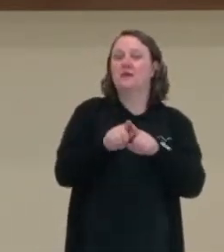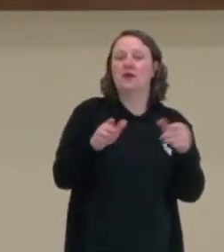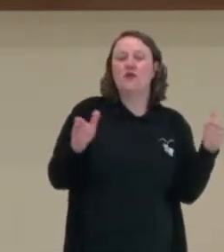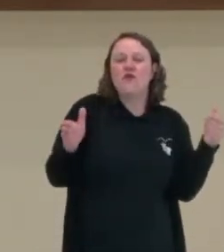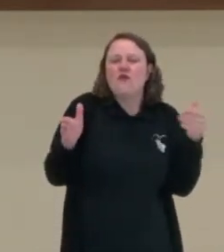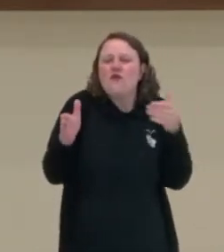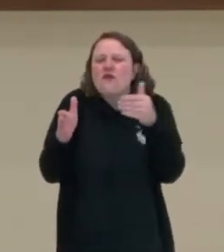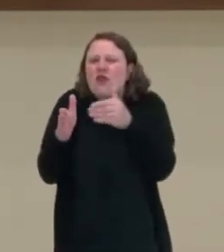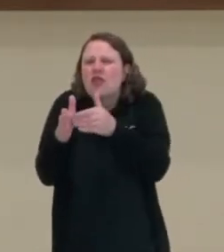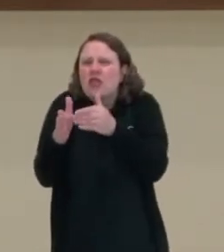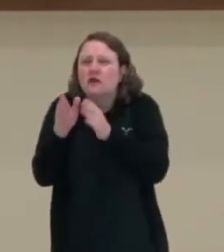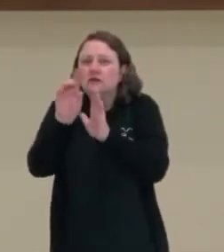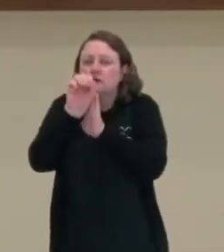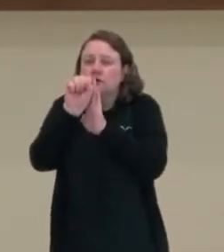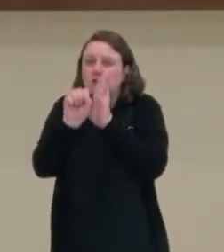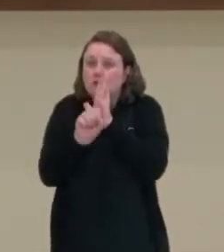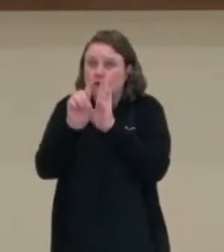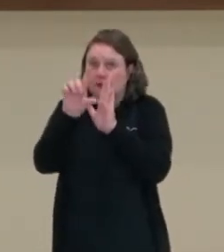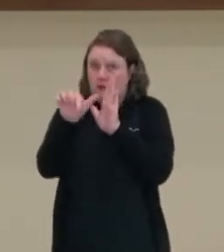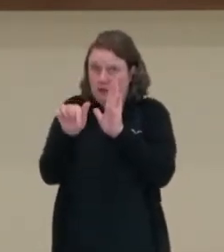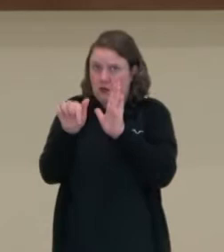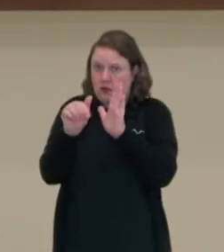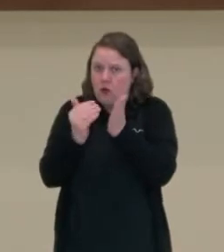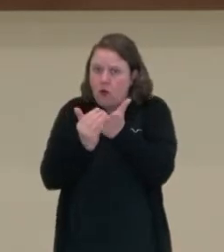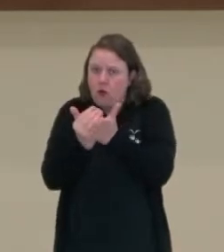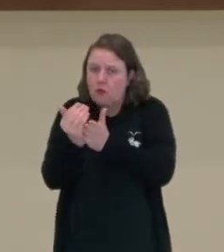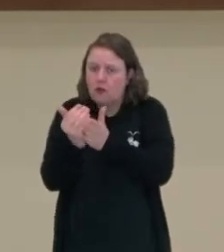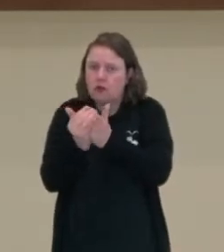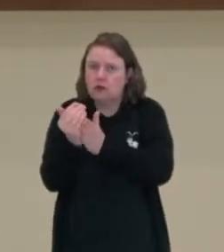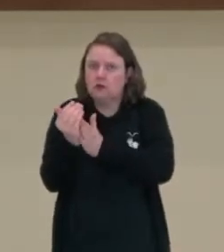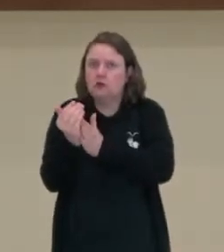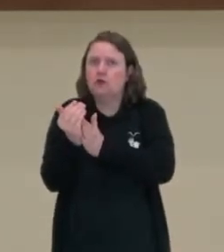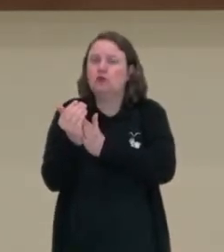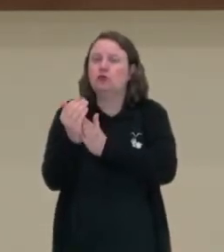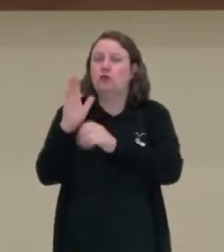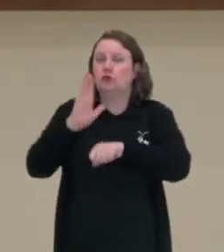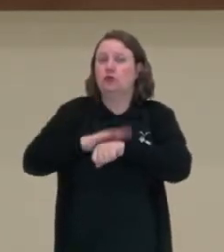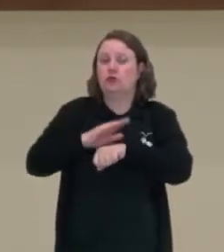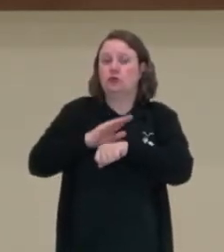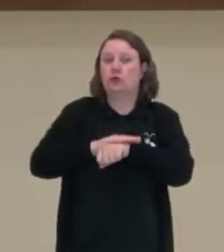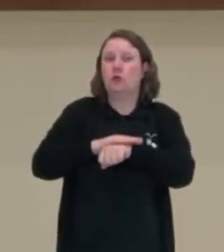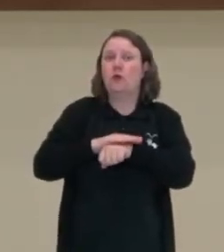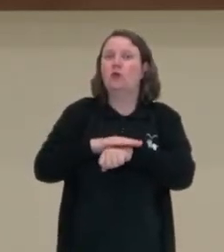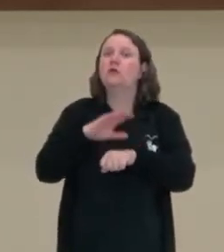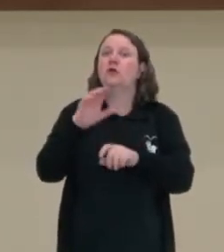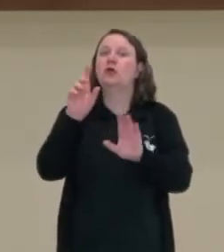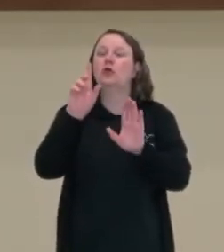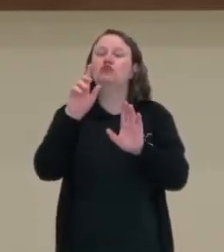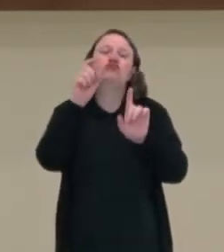XVII, já ali, partindo para o barroco quase, que as